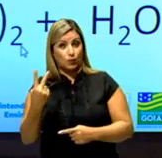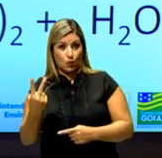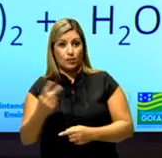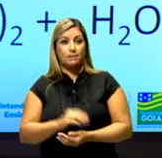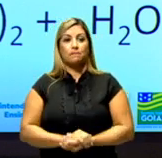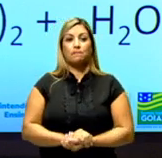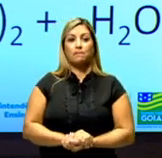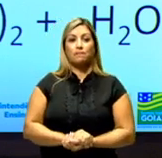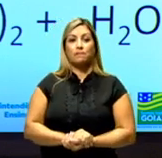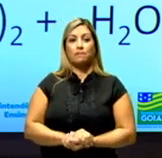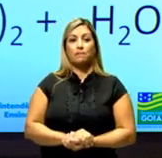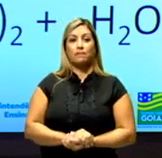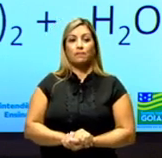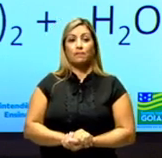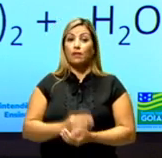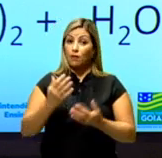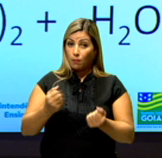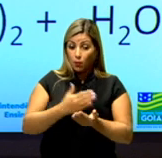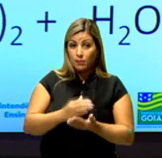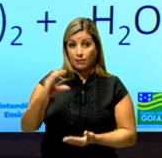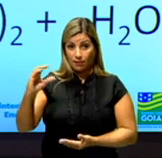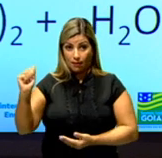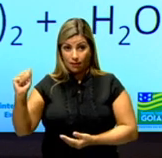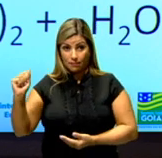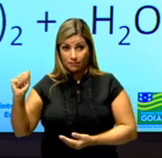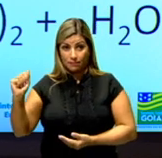Dois, né? Então, vamos começar pelo CA.